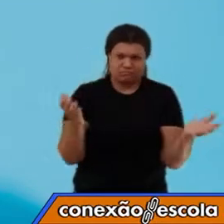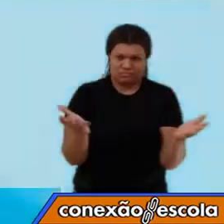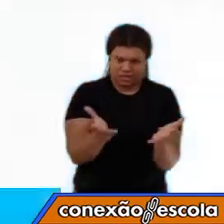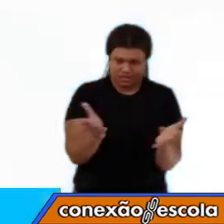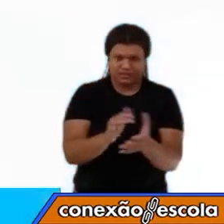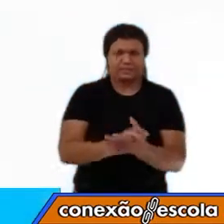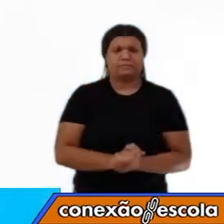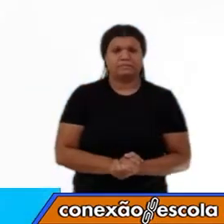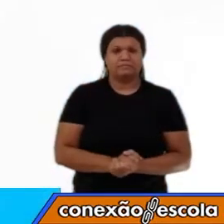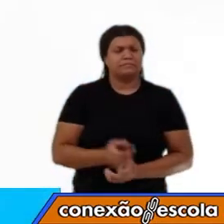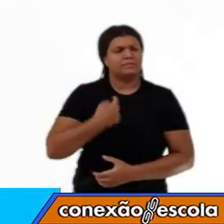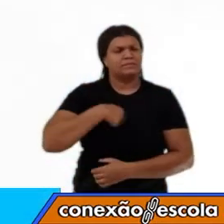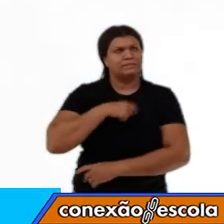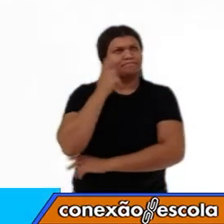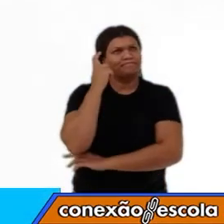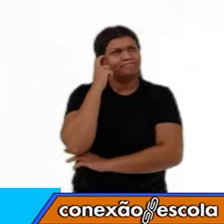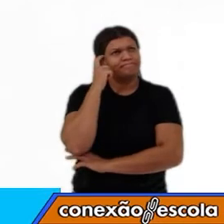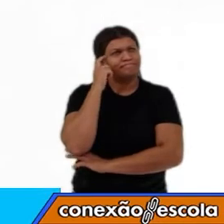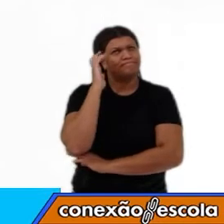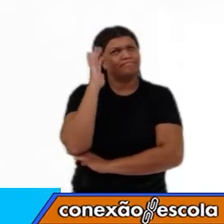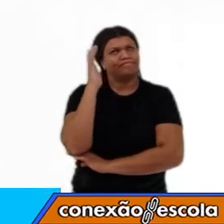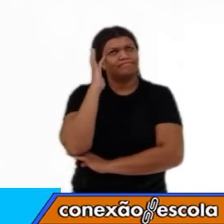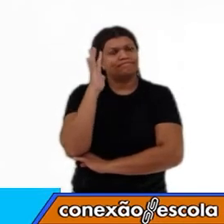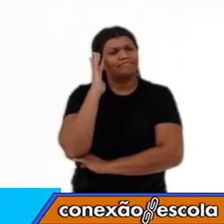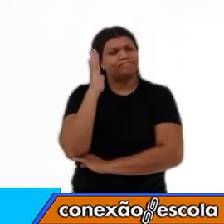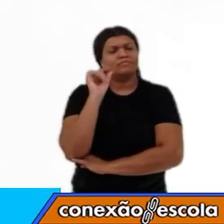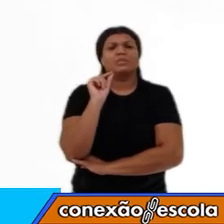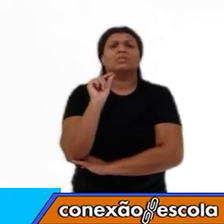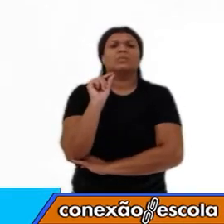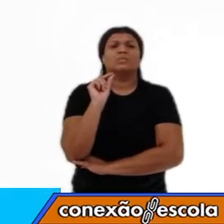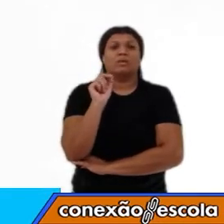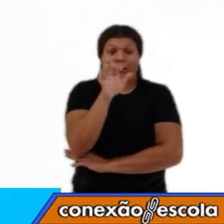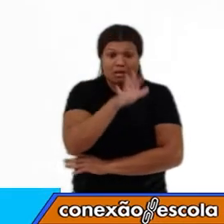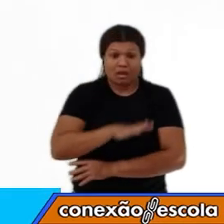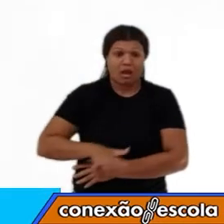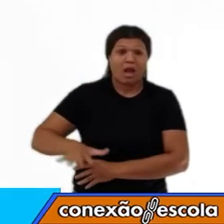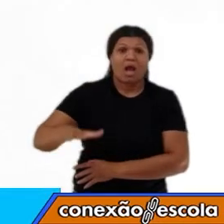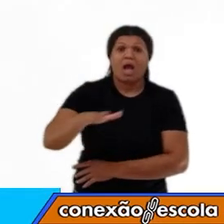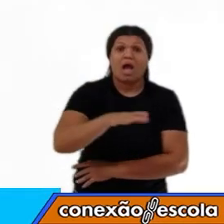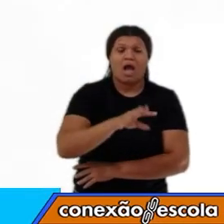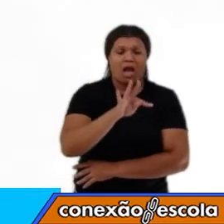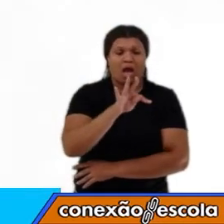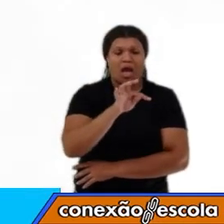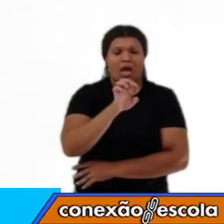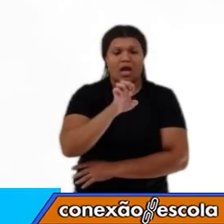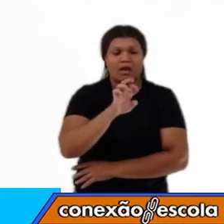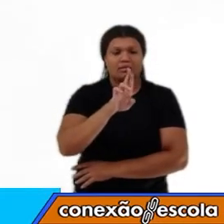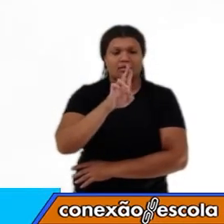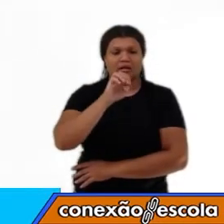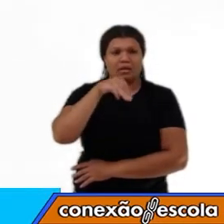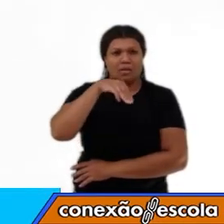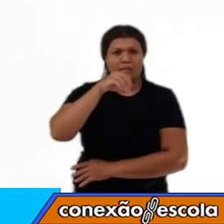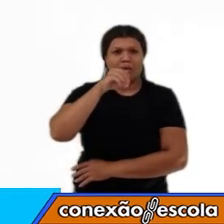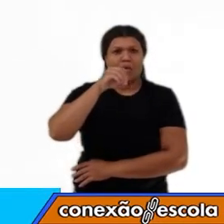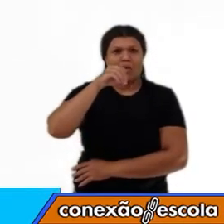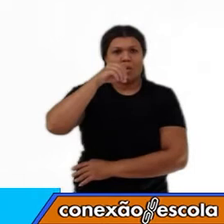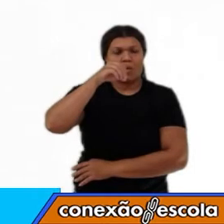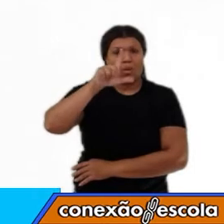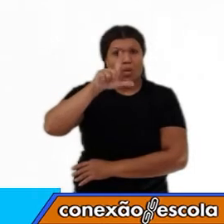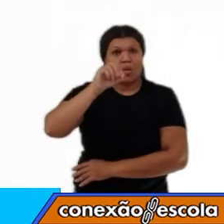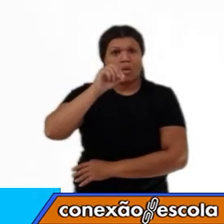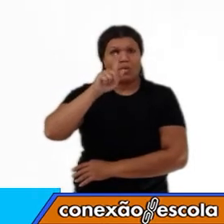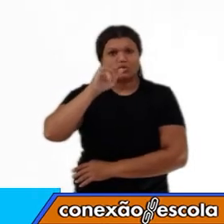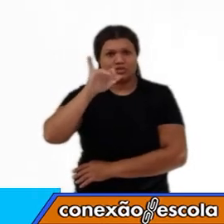podemos pensar, então, no campo da termologia, que é uma área da física.